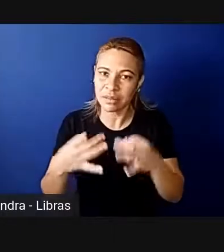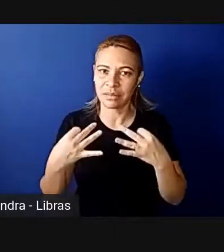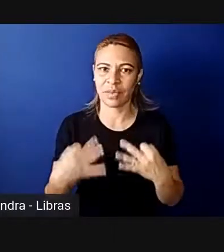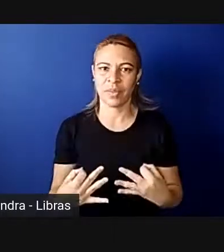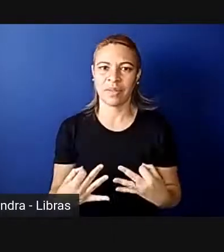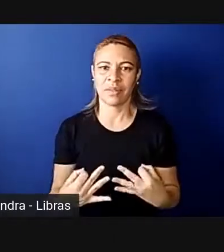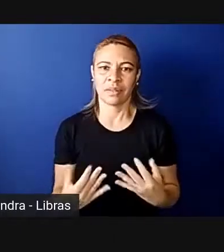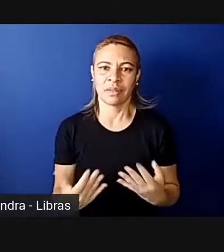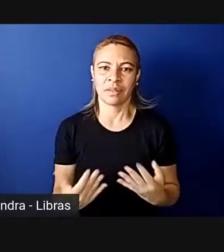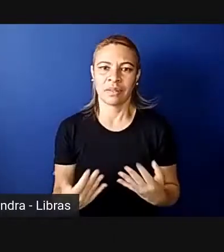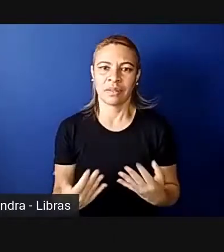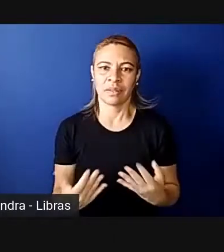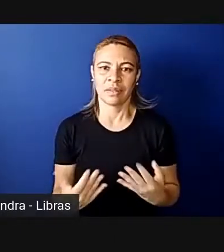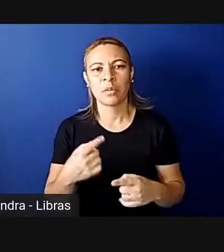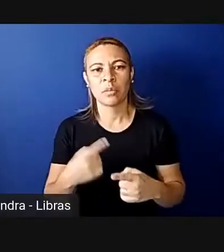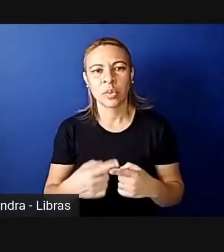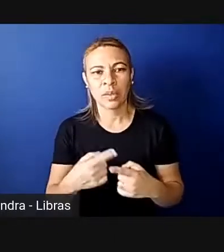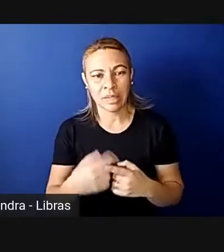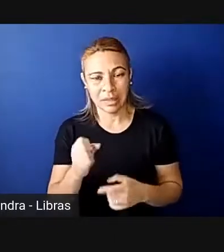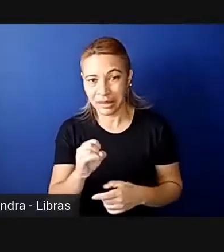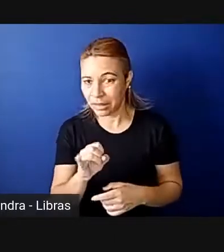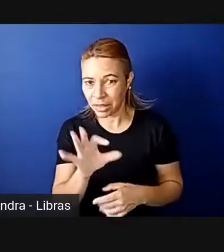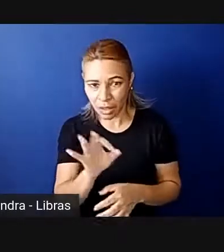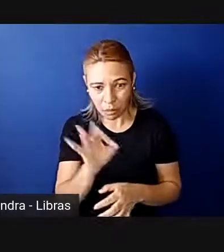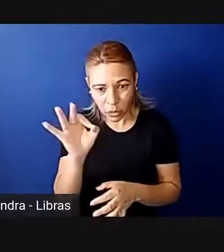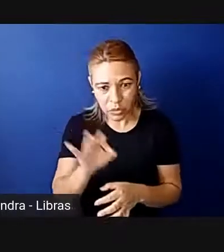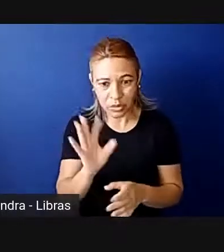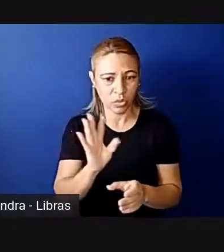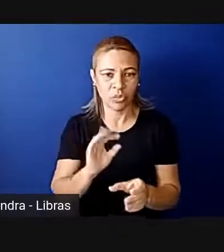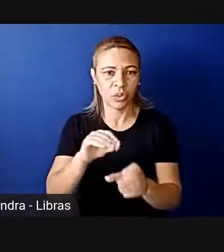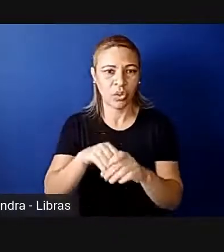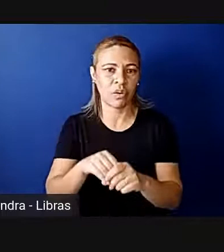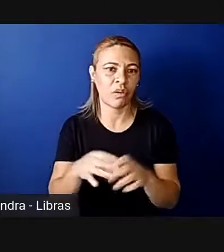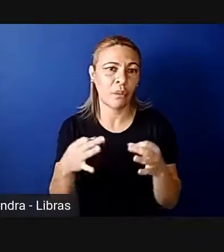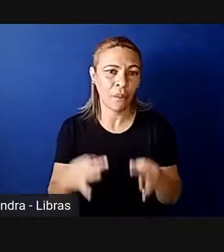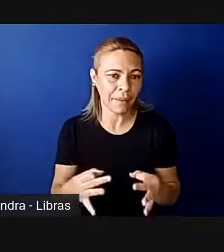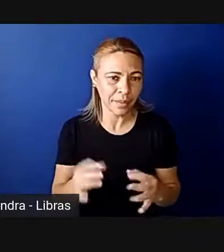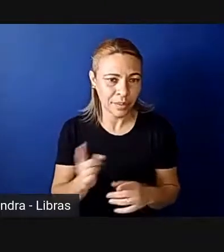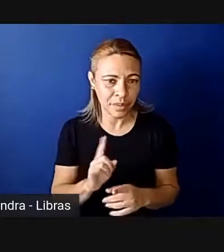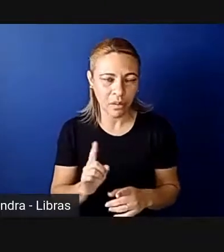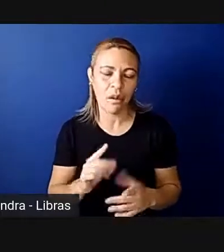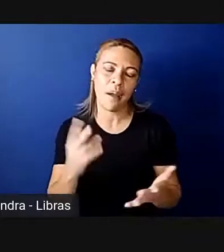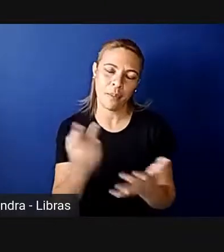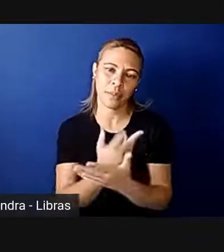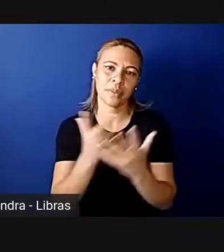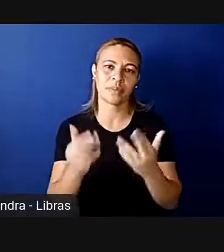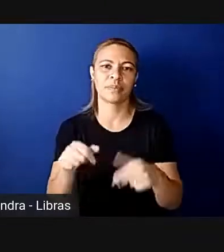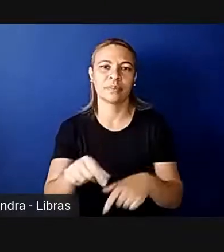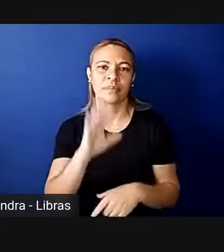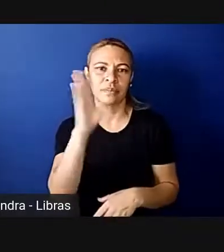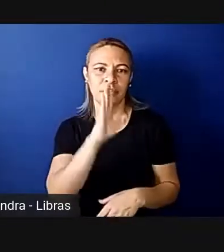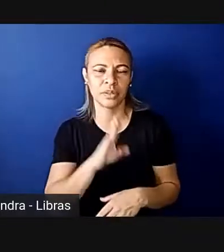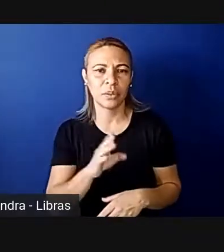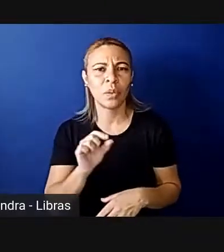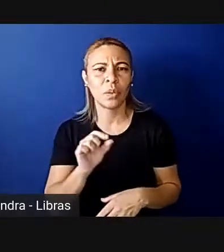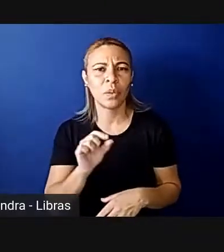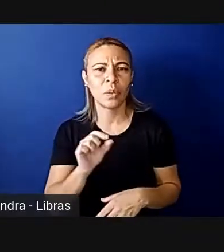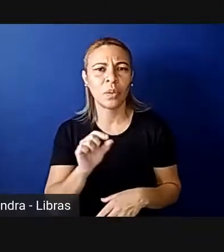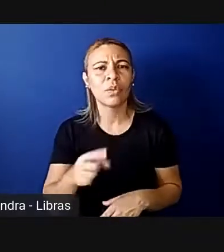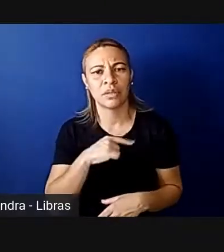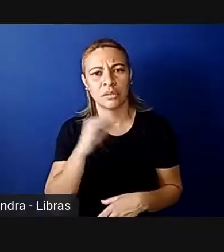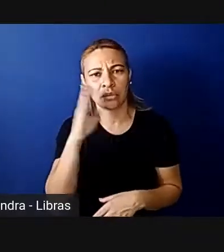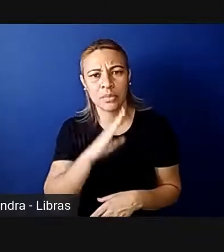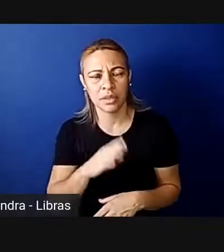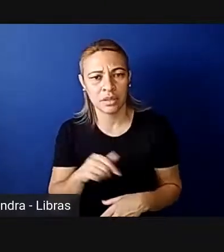Quando as cotas não são implementadas da forma correta, acontece o que aconteceu no Brasil. O que a gente tem no Brasil hoje é que as